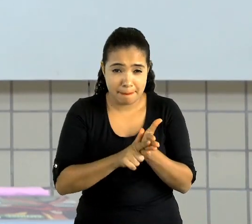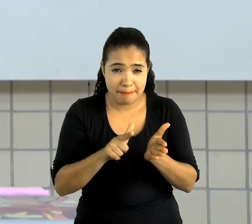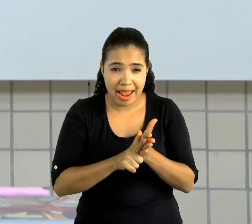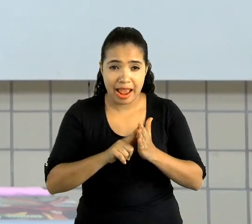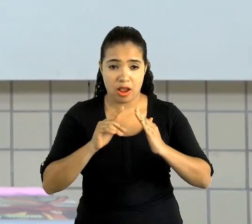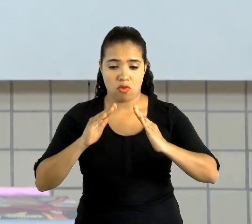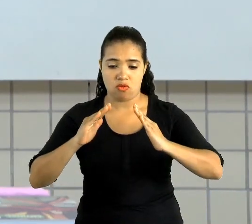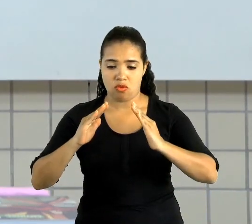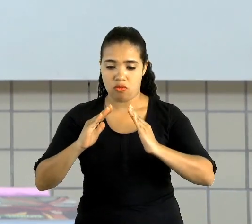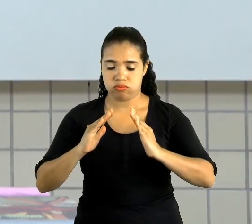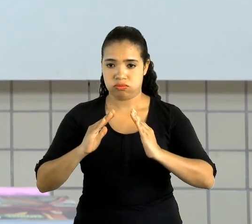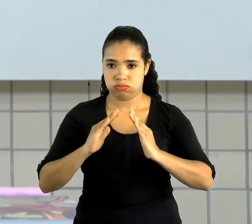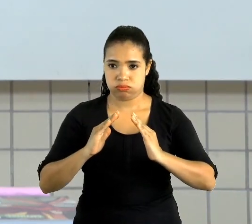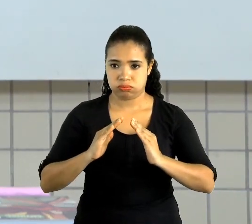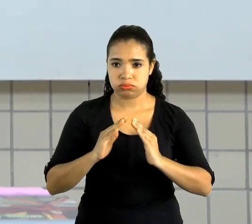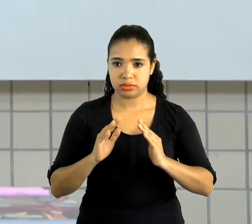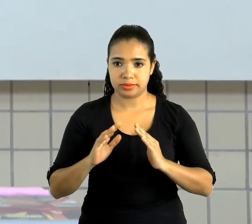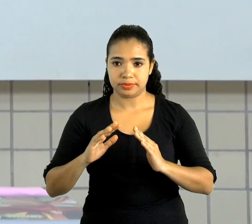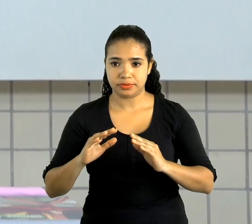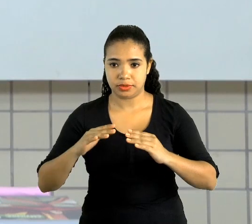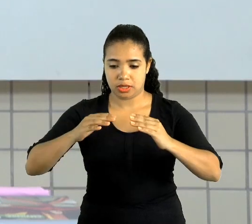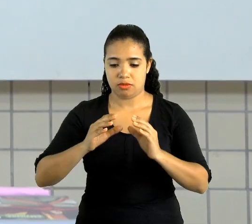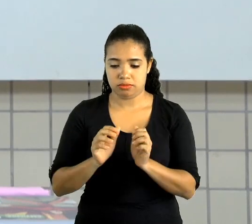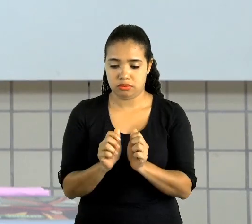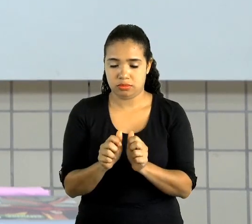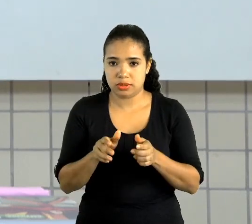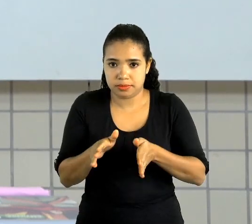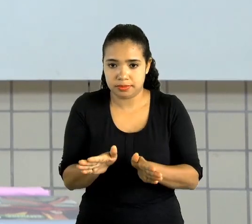papelão. Você dobra ao meio.